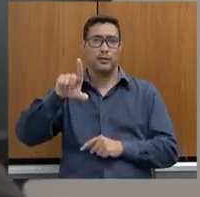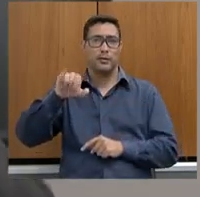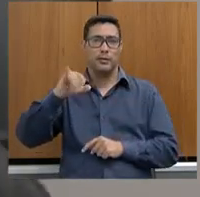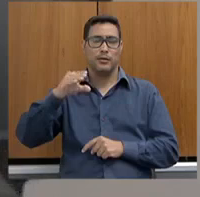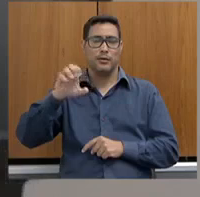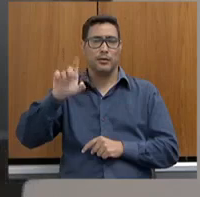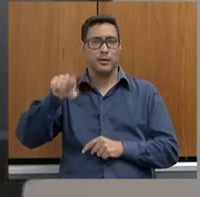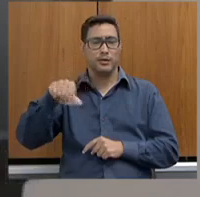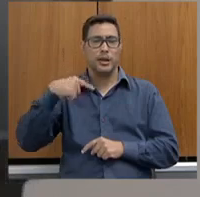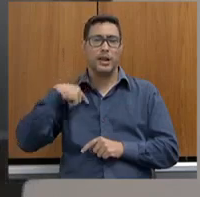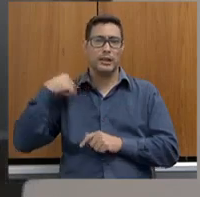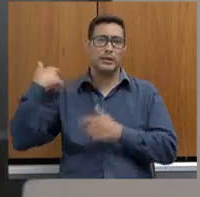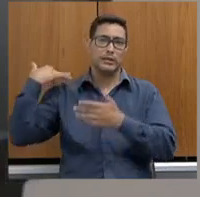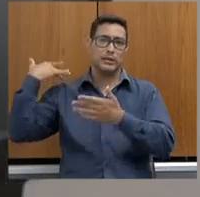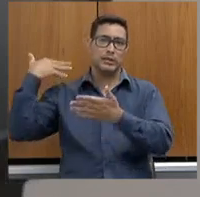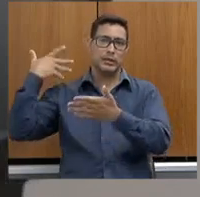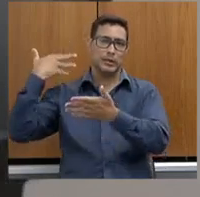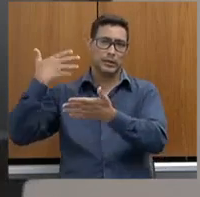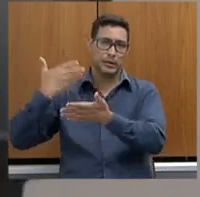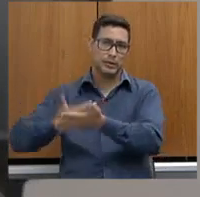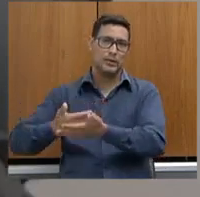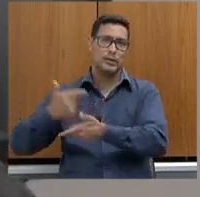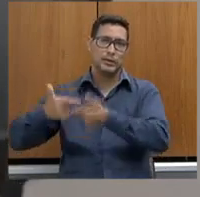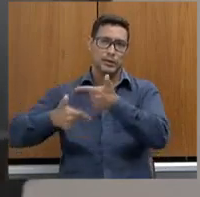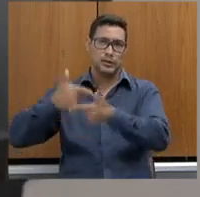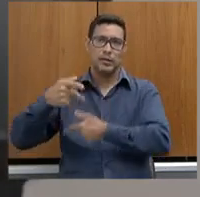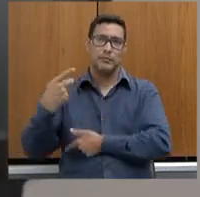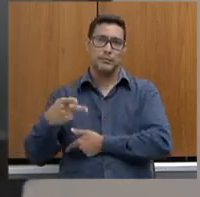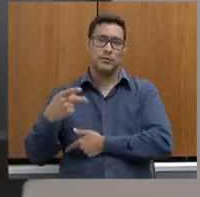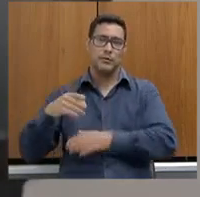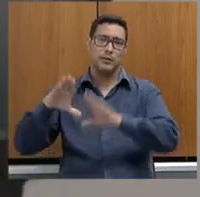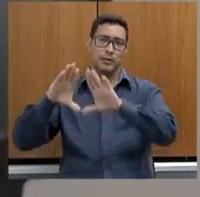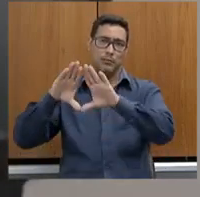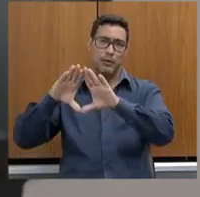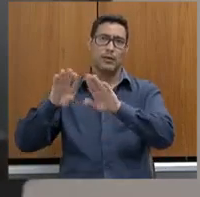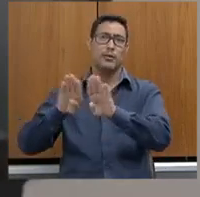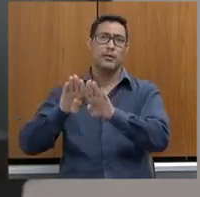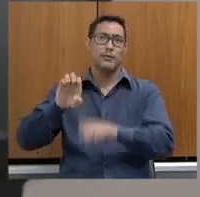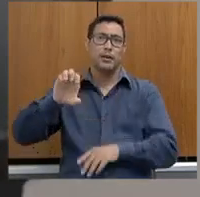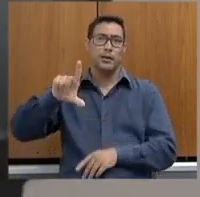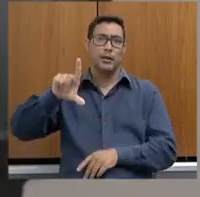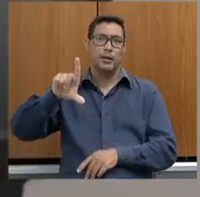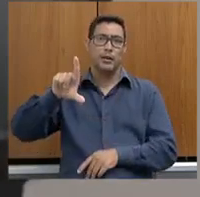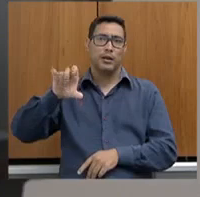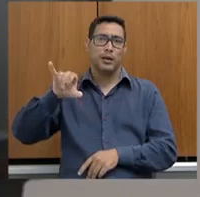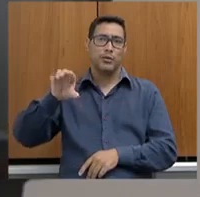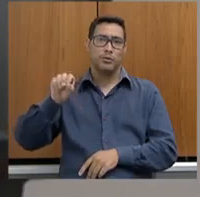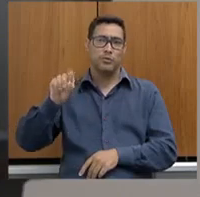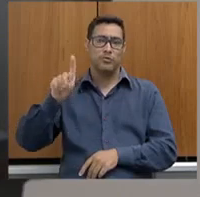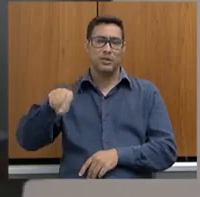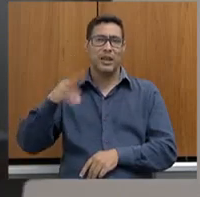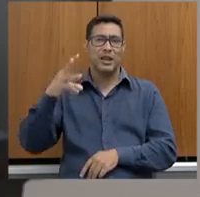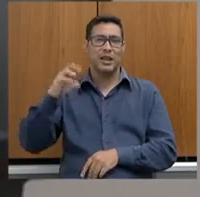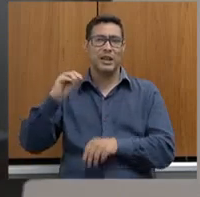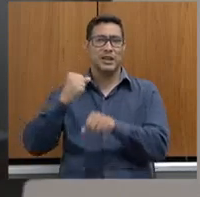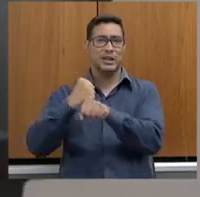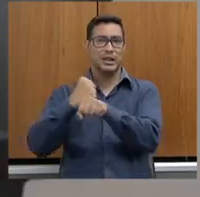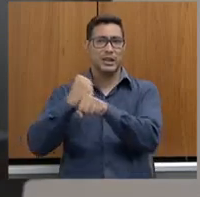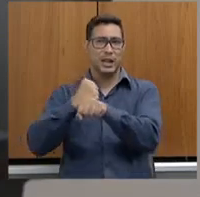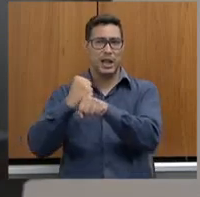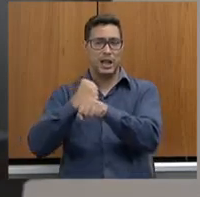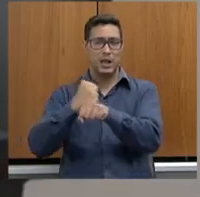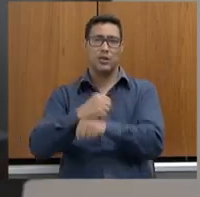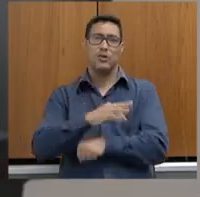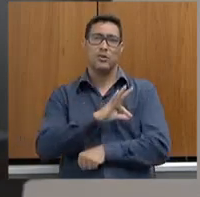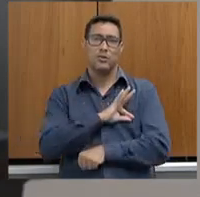Assembleia, o doutor Elcio, que está aqui com mais de 30 anos de polícia civil, está aqui acompanhando também,